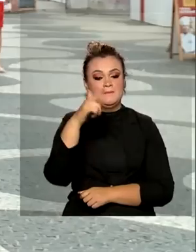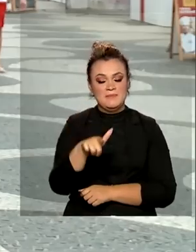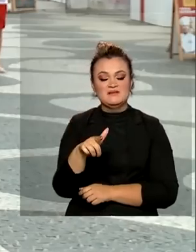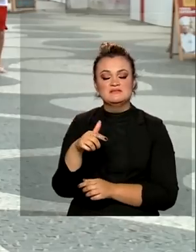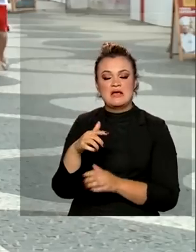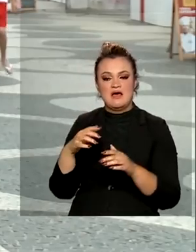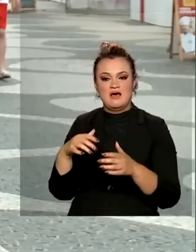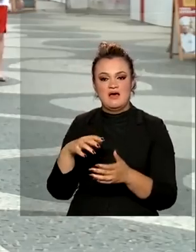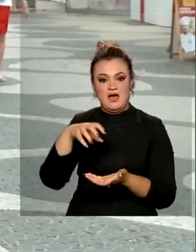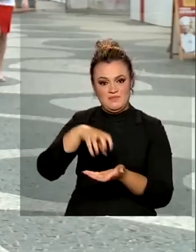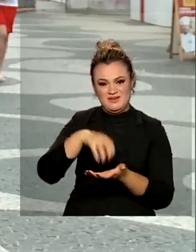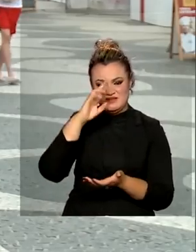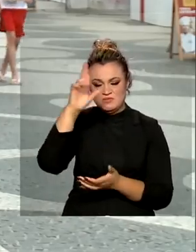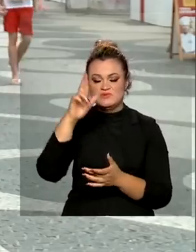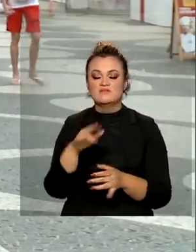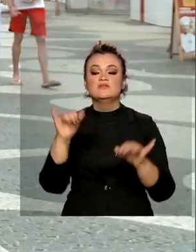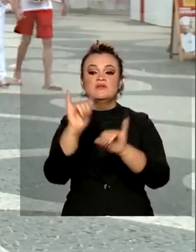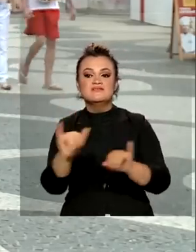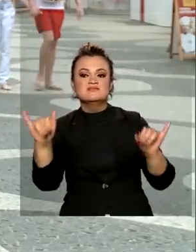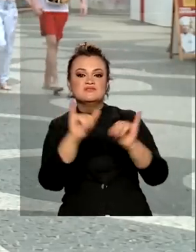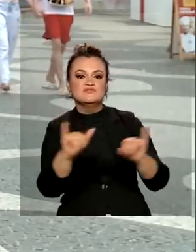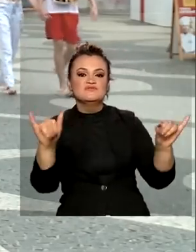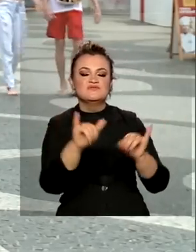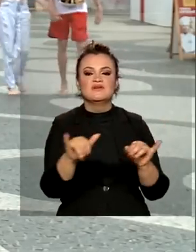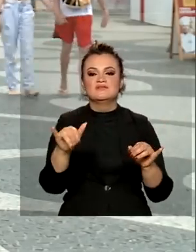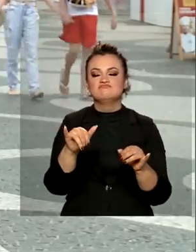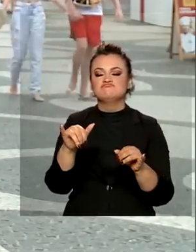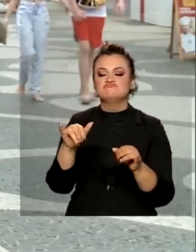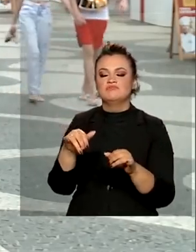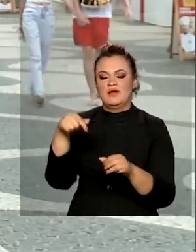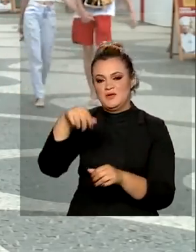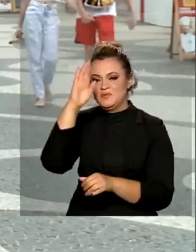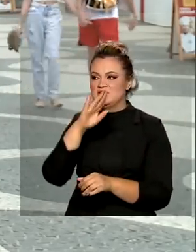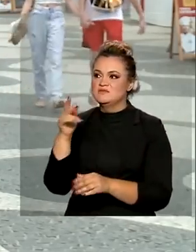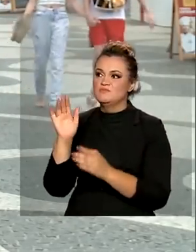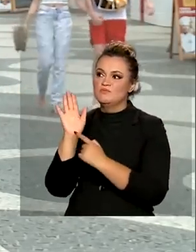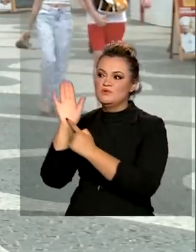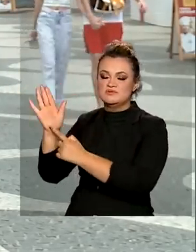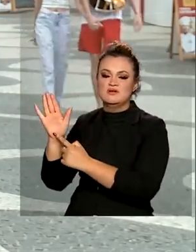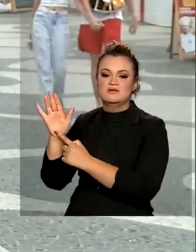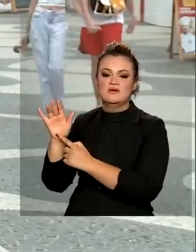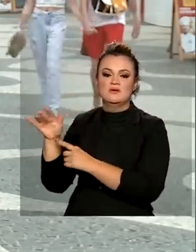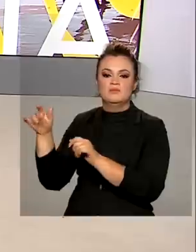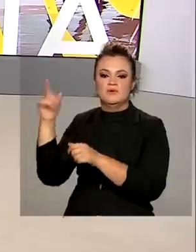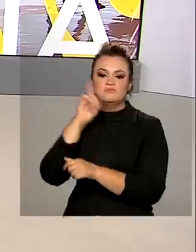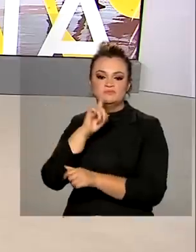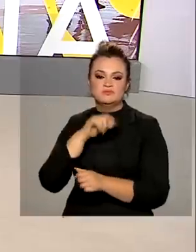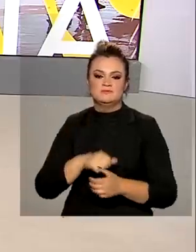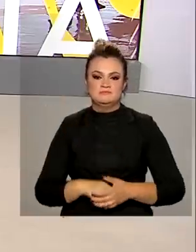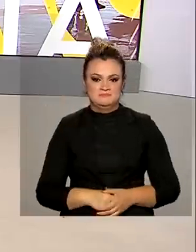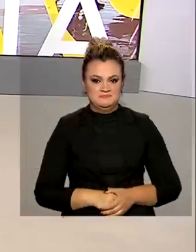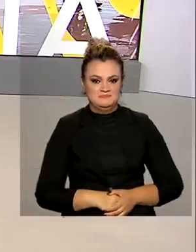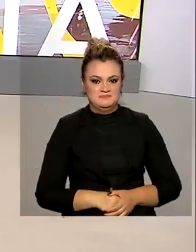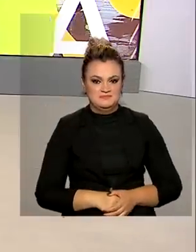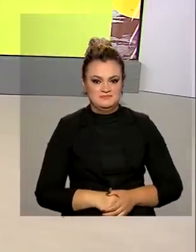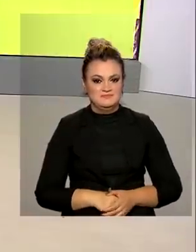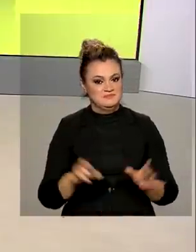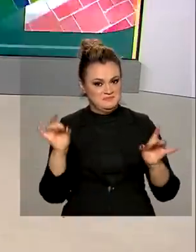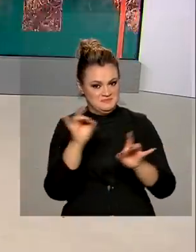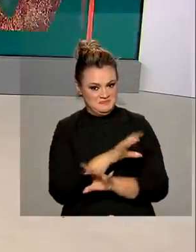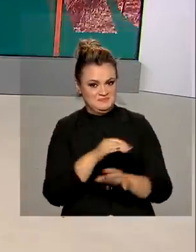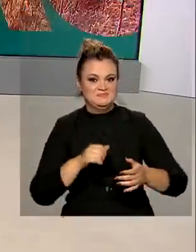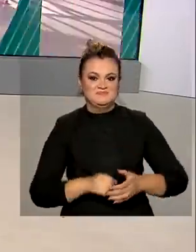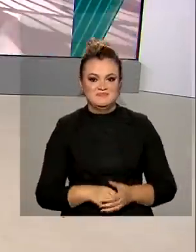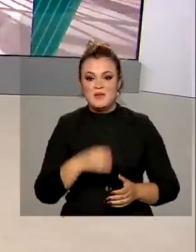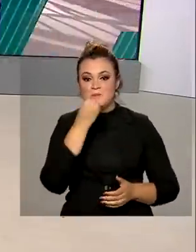intensificado campanhas de promoção do Brasil nos Estados Unidos e na América do Sul. E a gente fica por